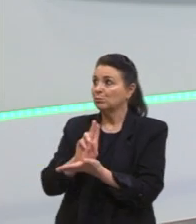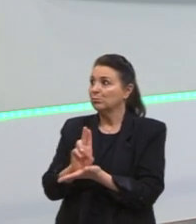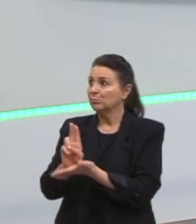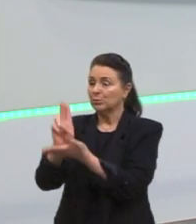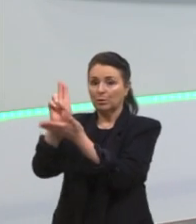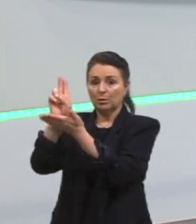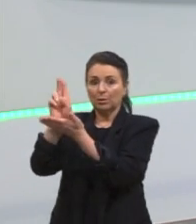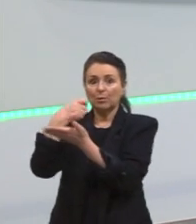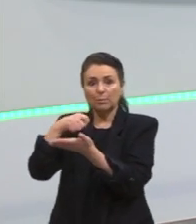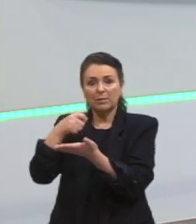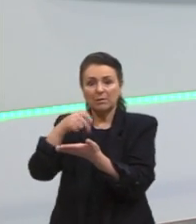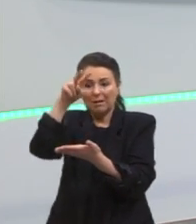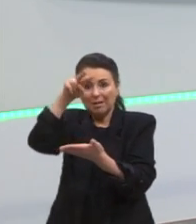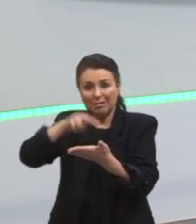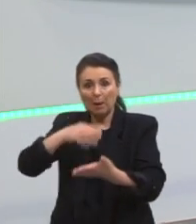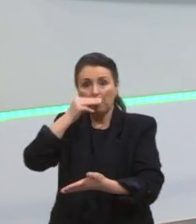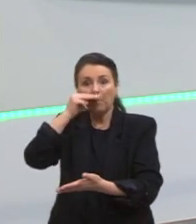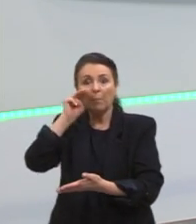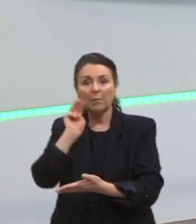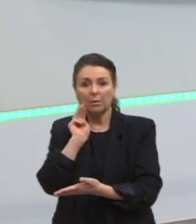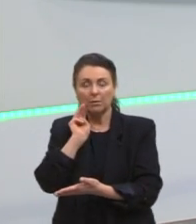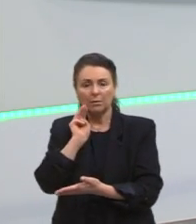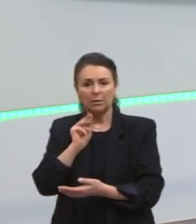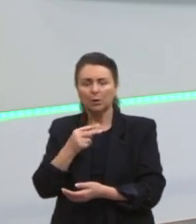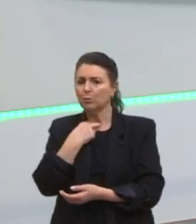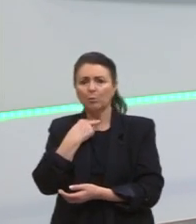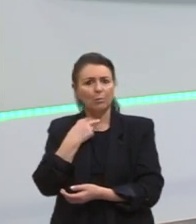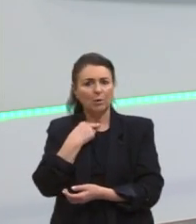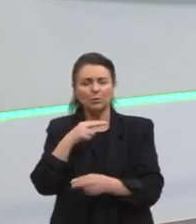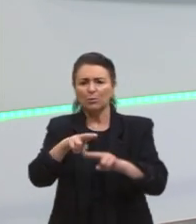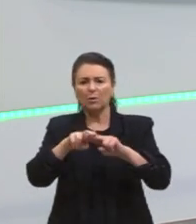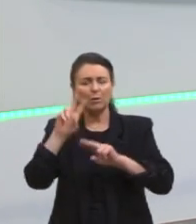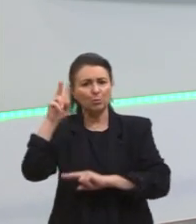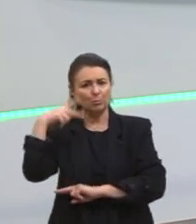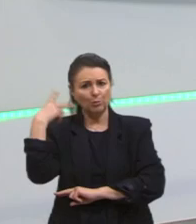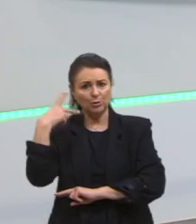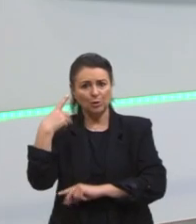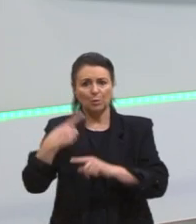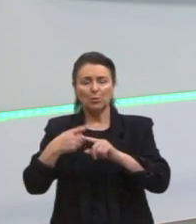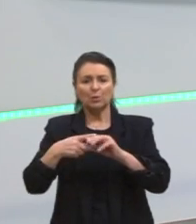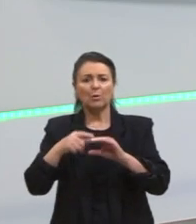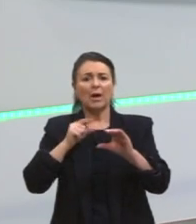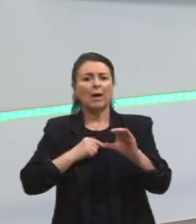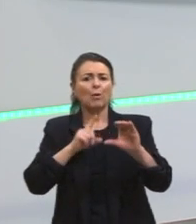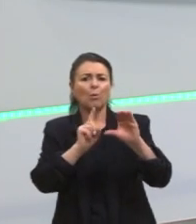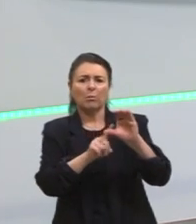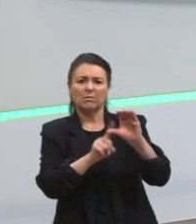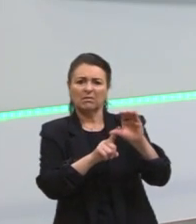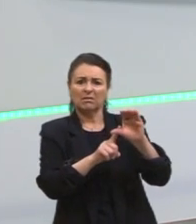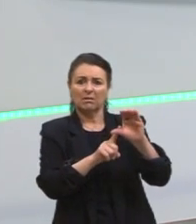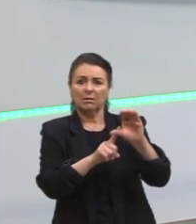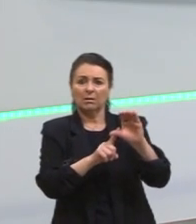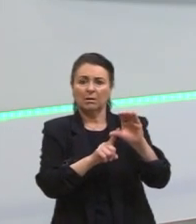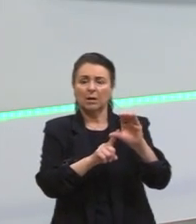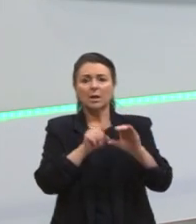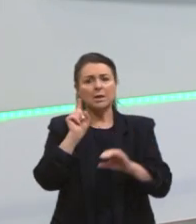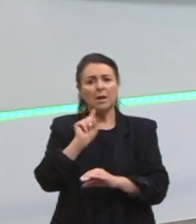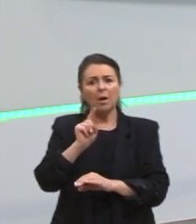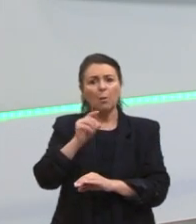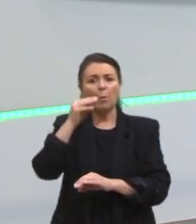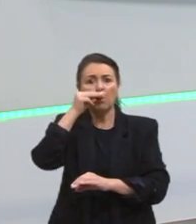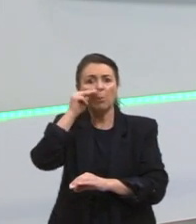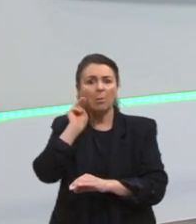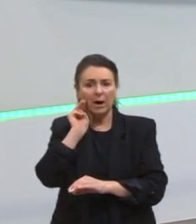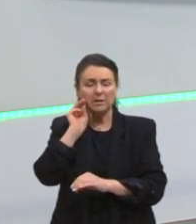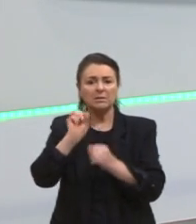Marx. E você não lê Marx por uma questão da política, porque você é comunista. Você lê Marx porque ele fez uma análise muito assertiva